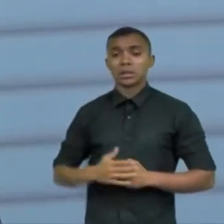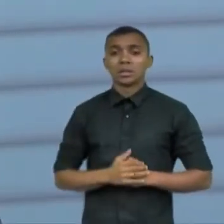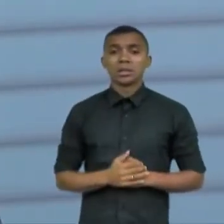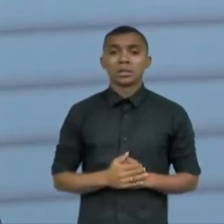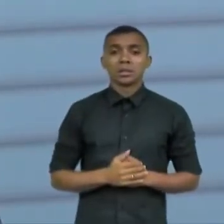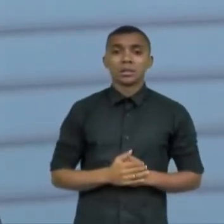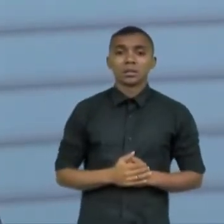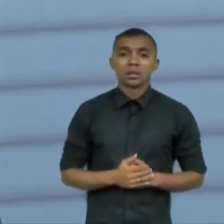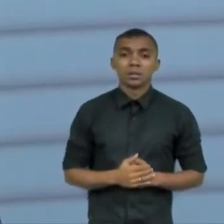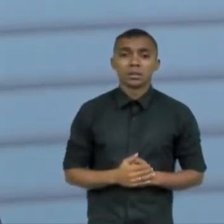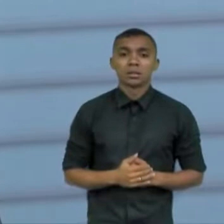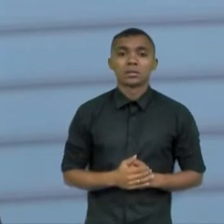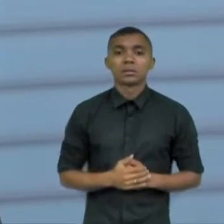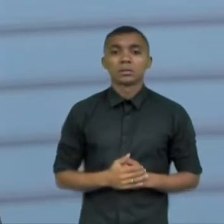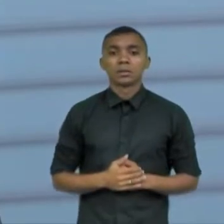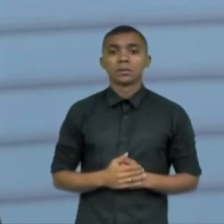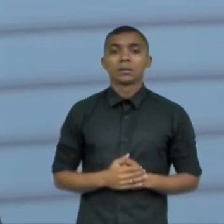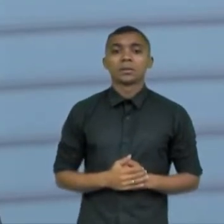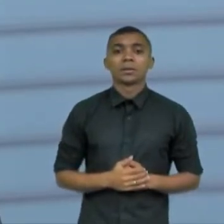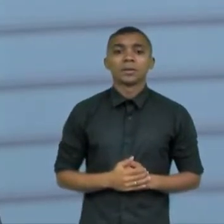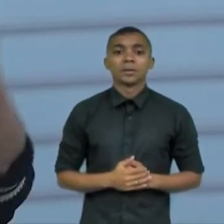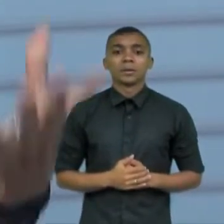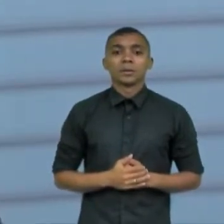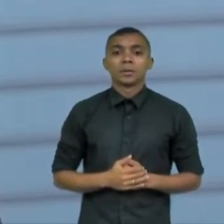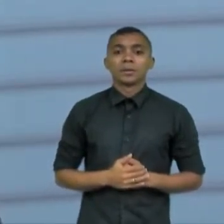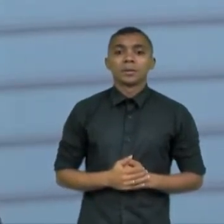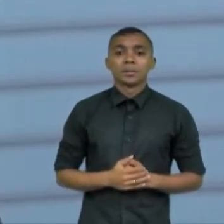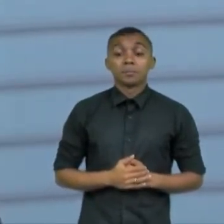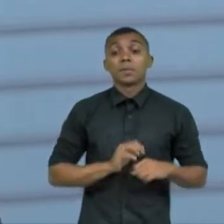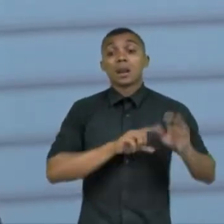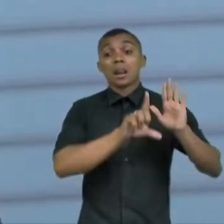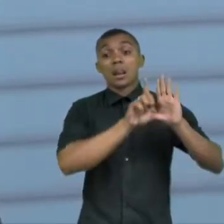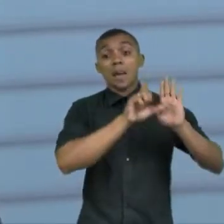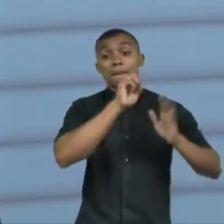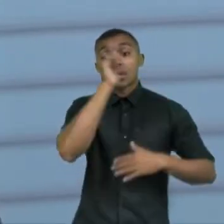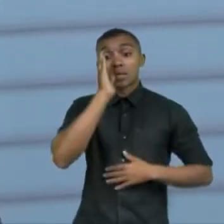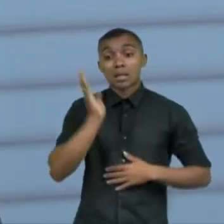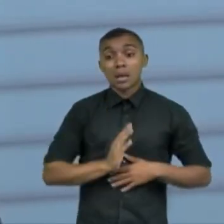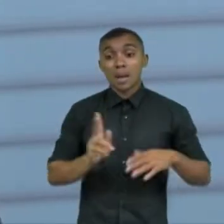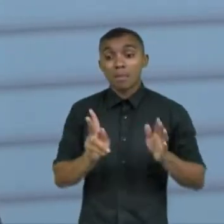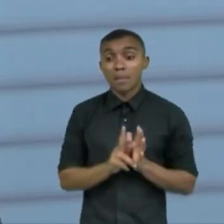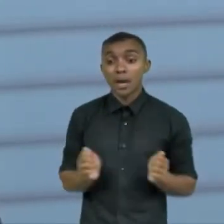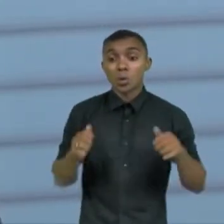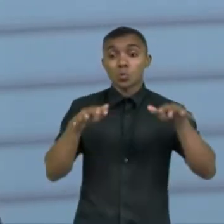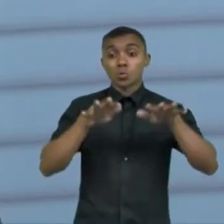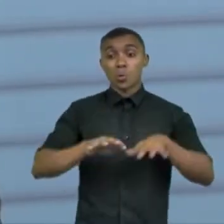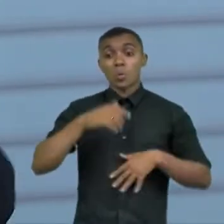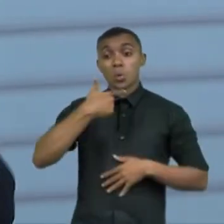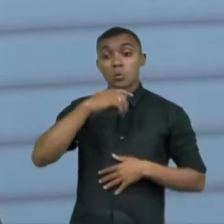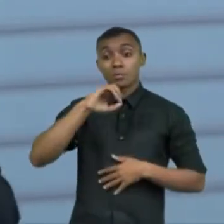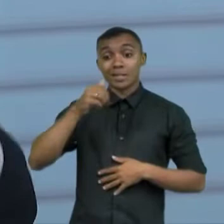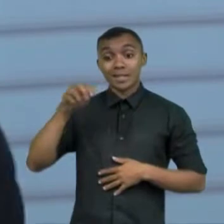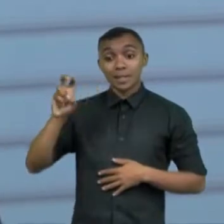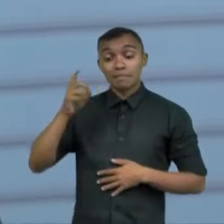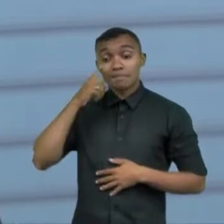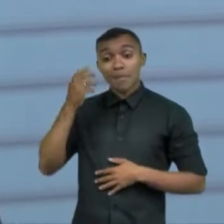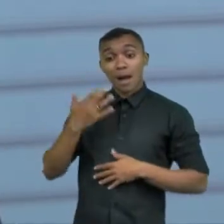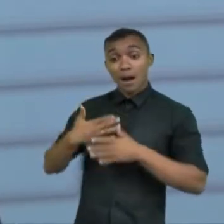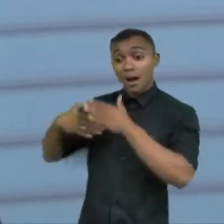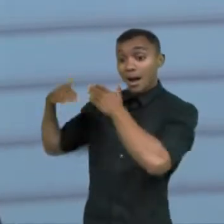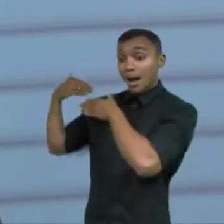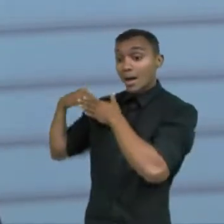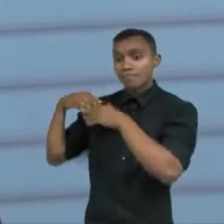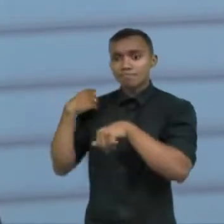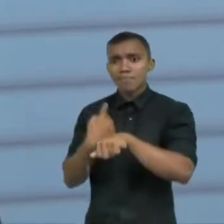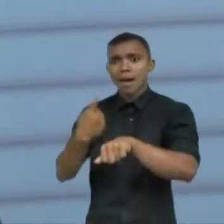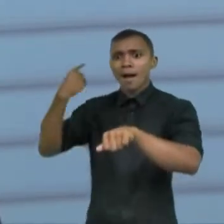relato aí então depois da lei brasileira de inclusão de 2015 mas antes dela da